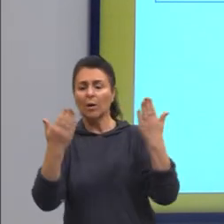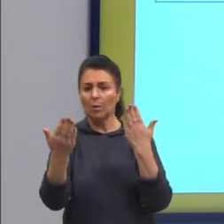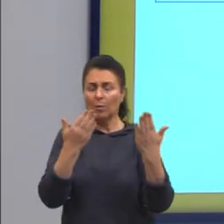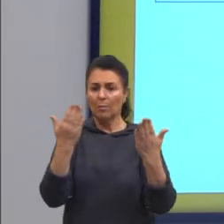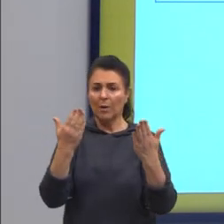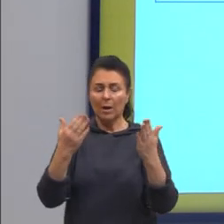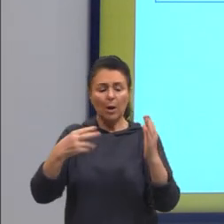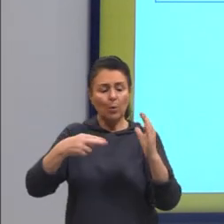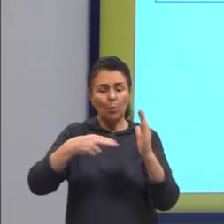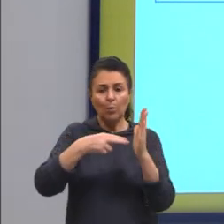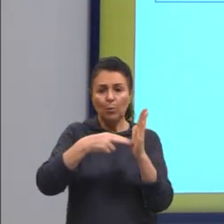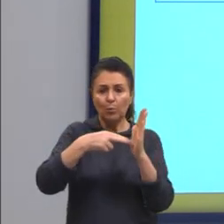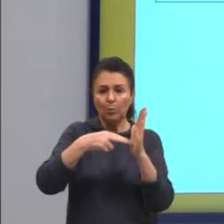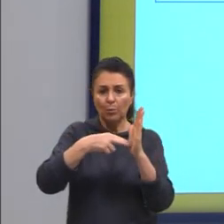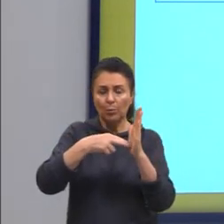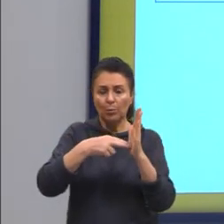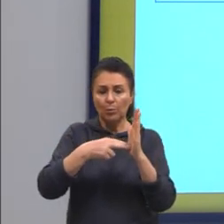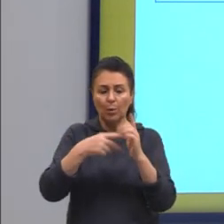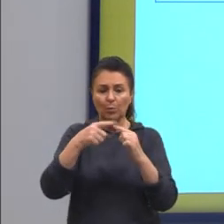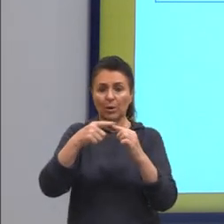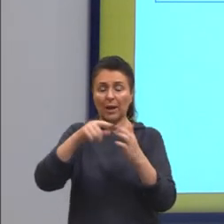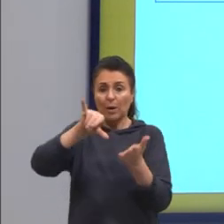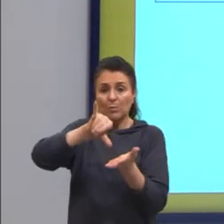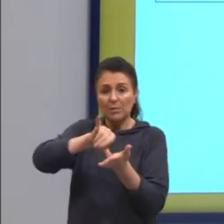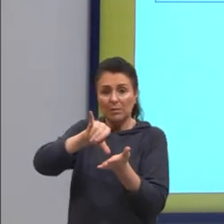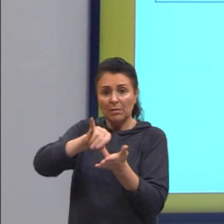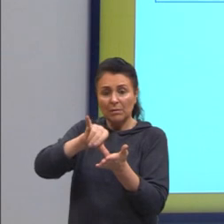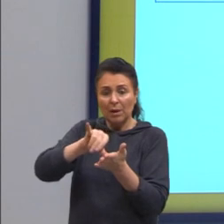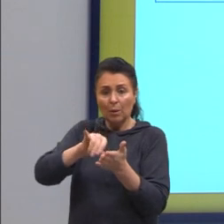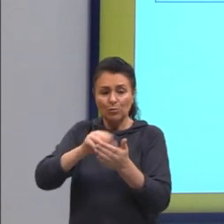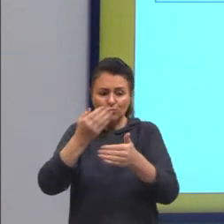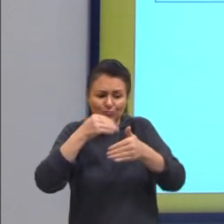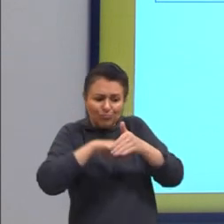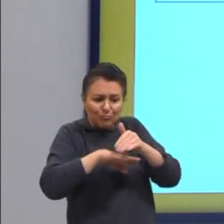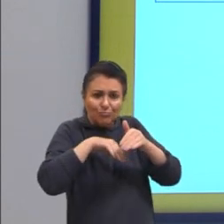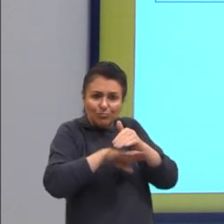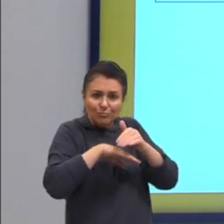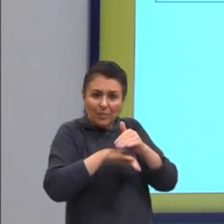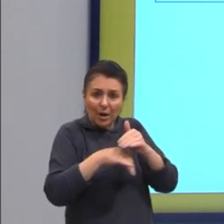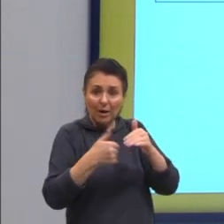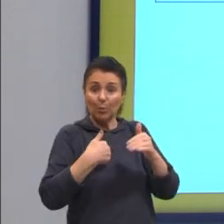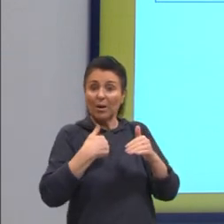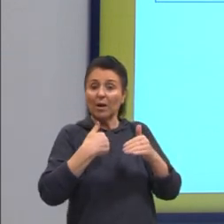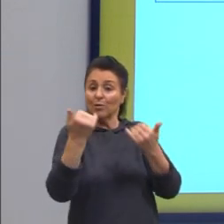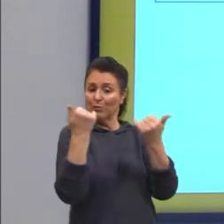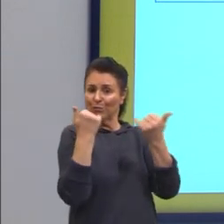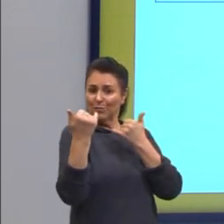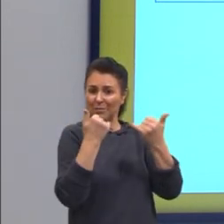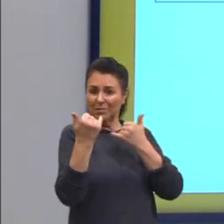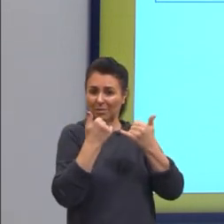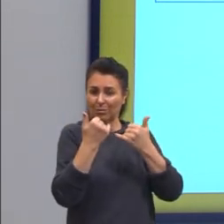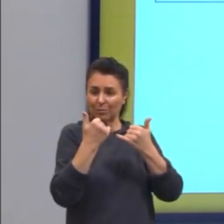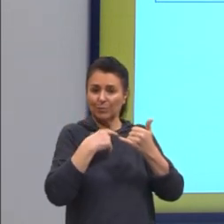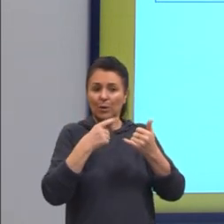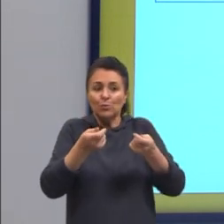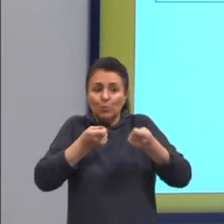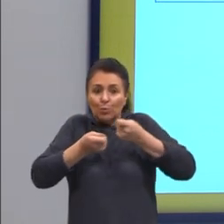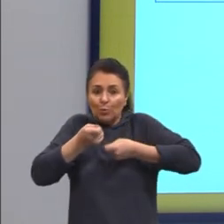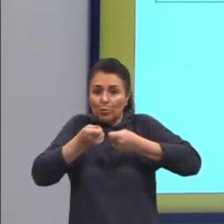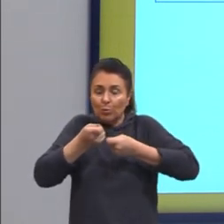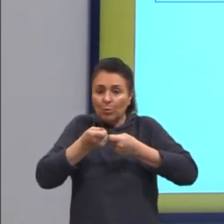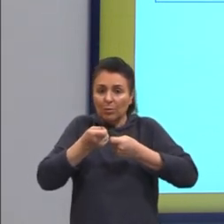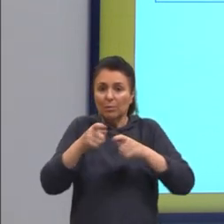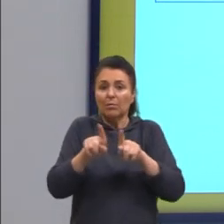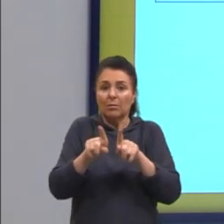seria a central, central e armazenamento de informações. Então, ali a central de controle, ali o